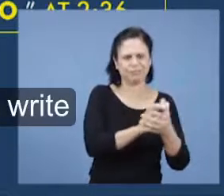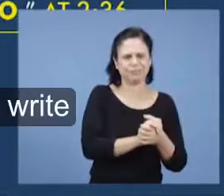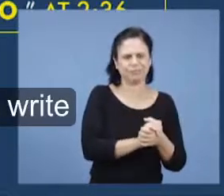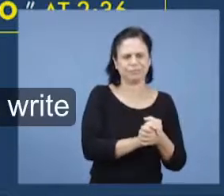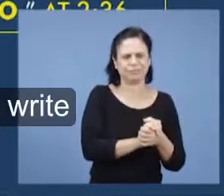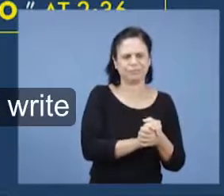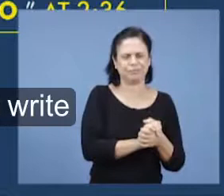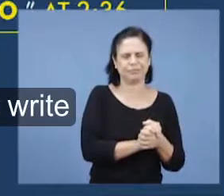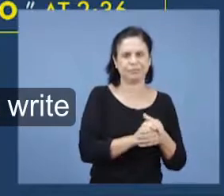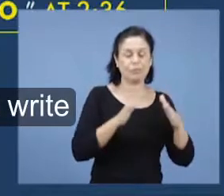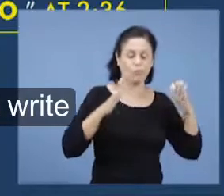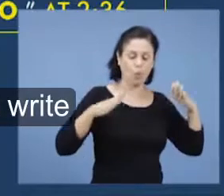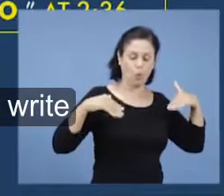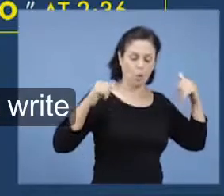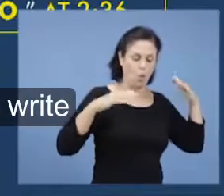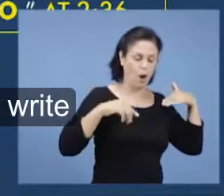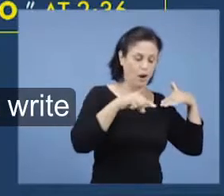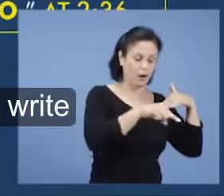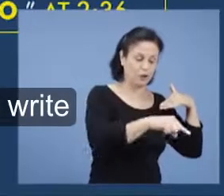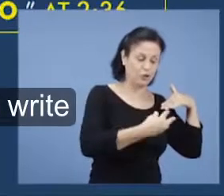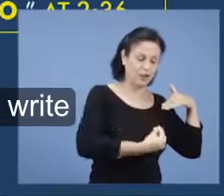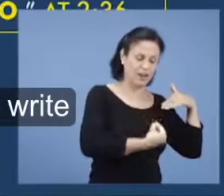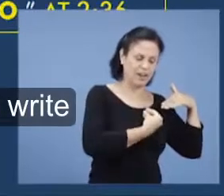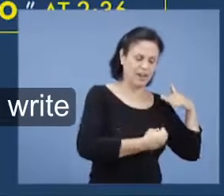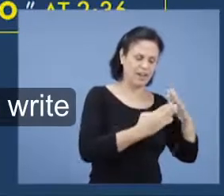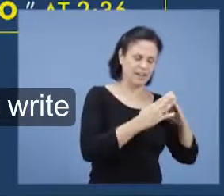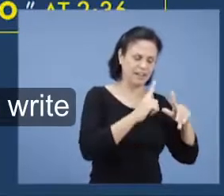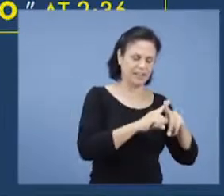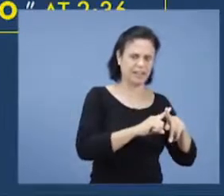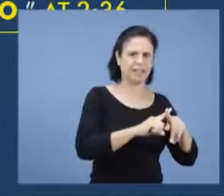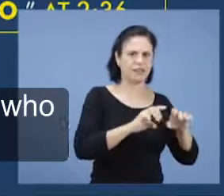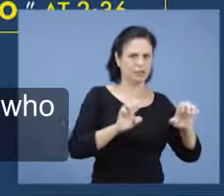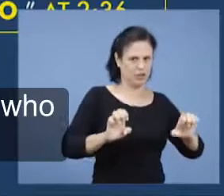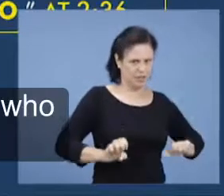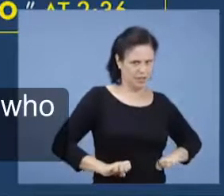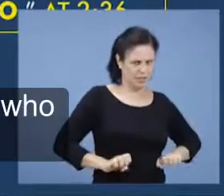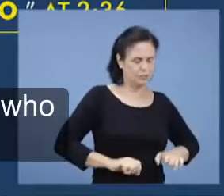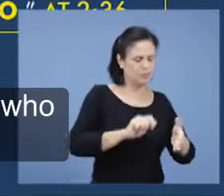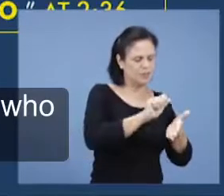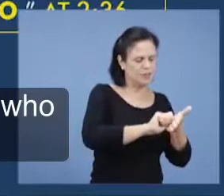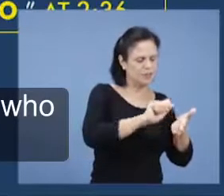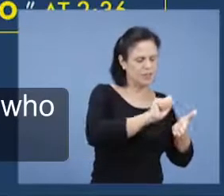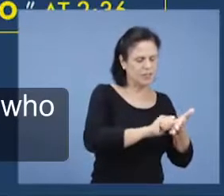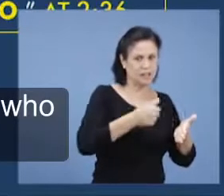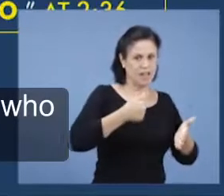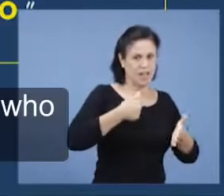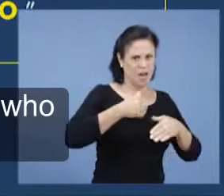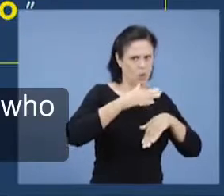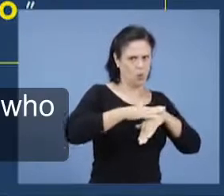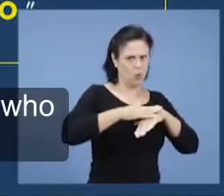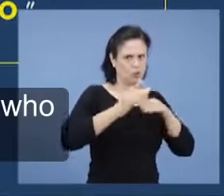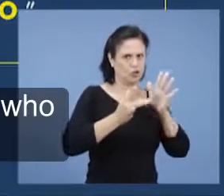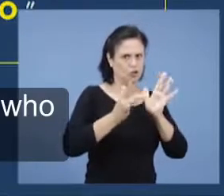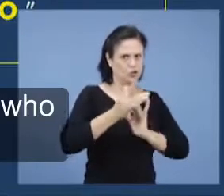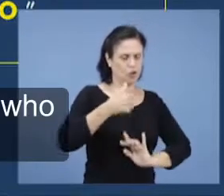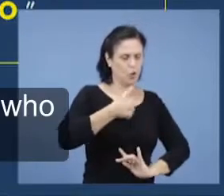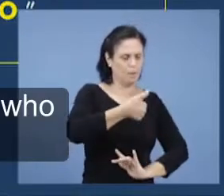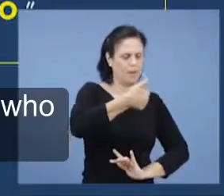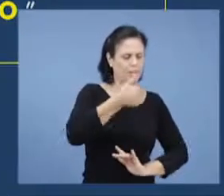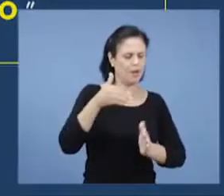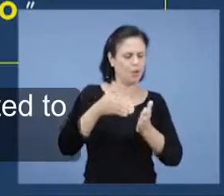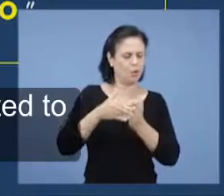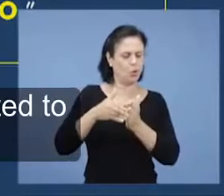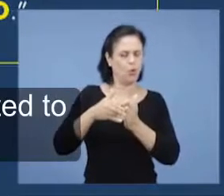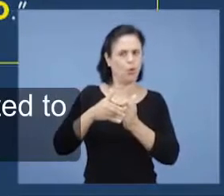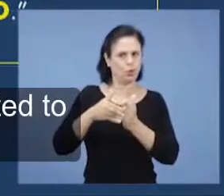de Apocalipse. E ao anjo da igreja, que está em Esmirna, escreve. Isso diz o primeiro e o último, que foi